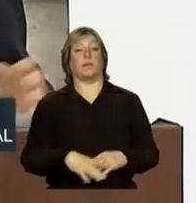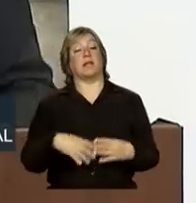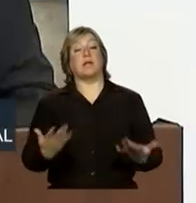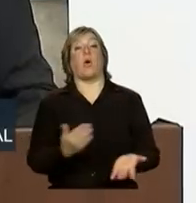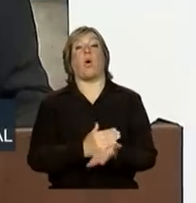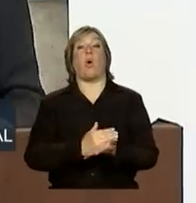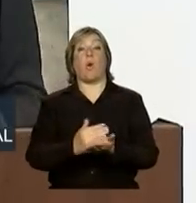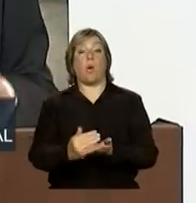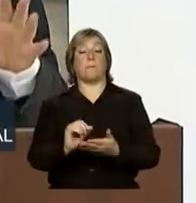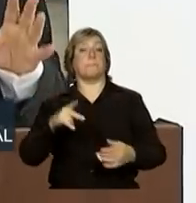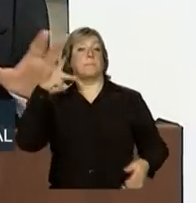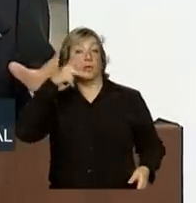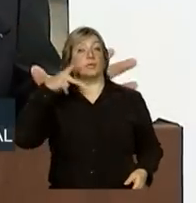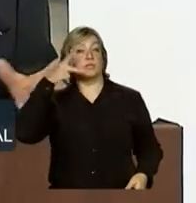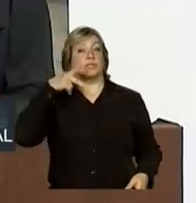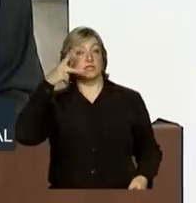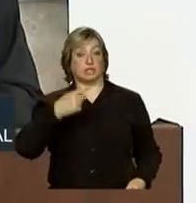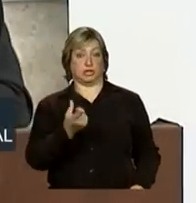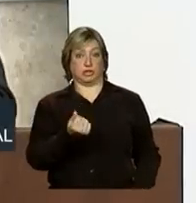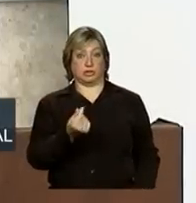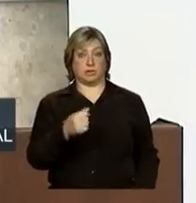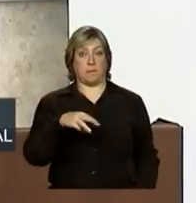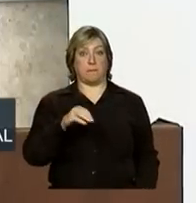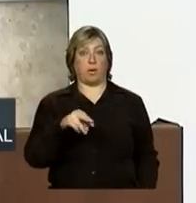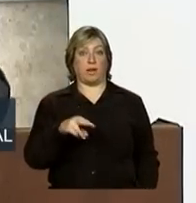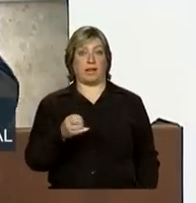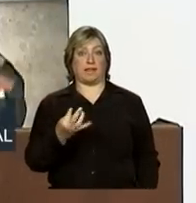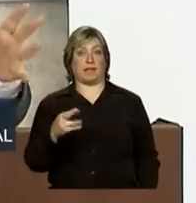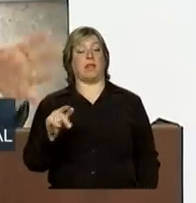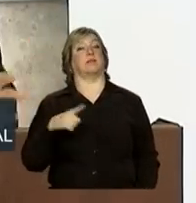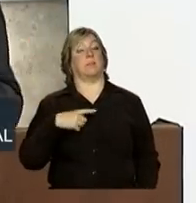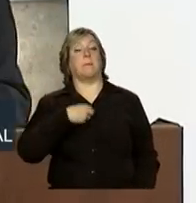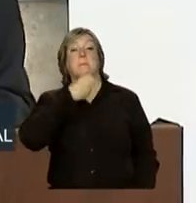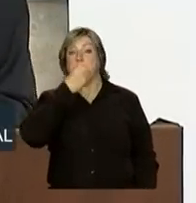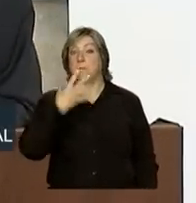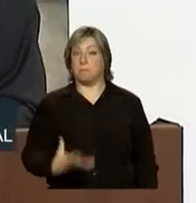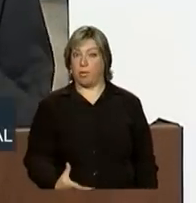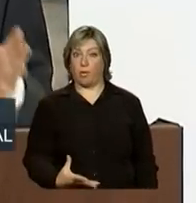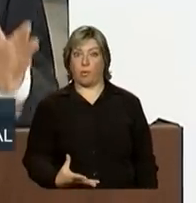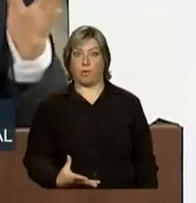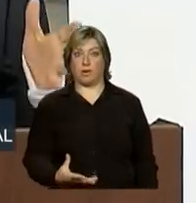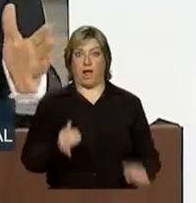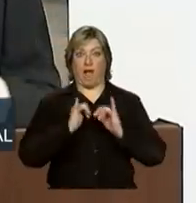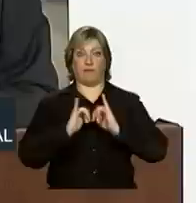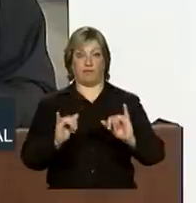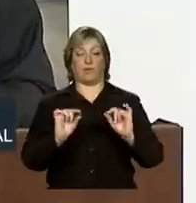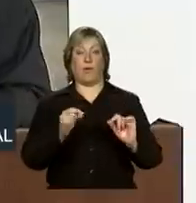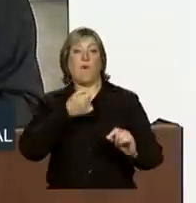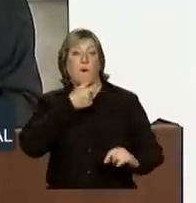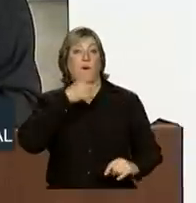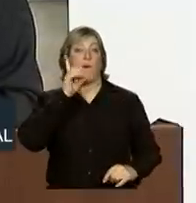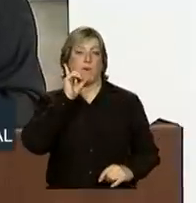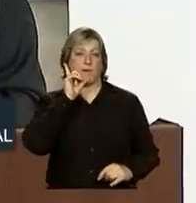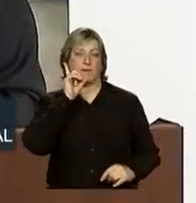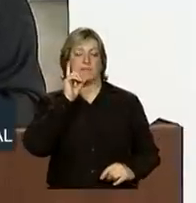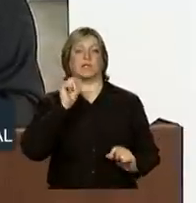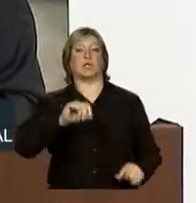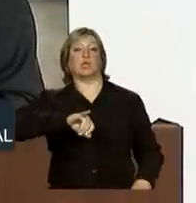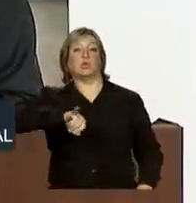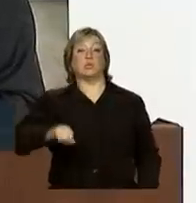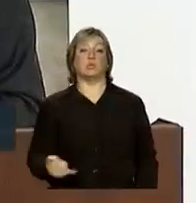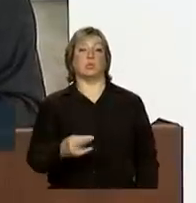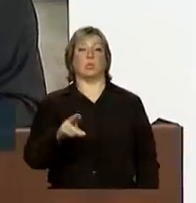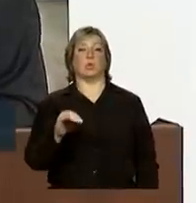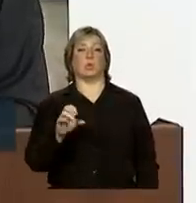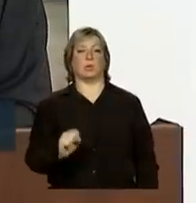começando pela política monetária, que nos deu uma boa notícia ainda ontem, o juros